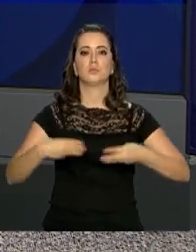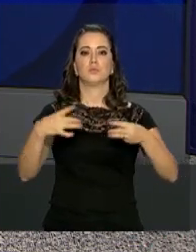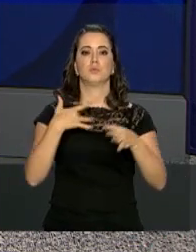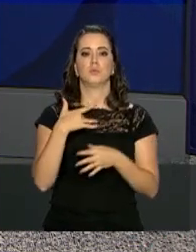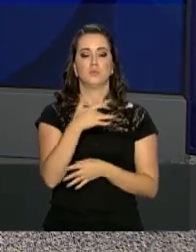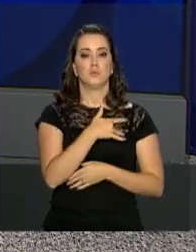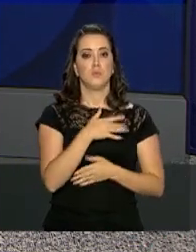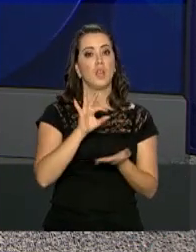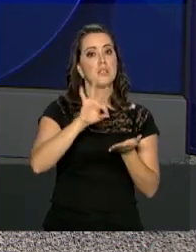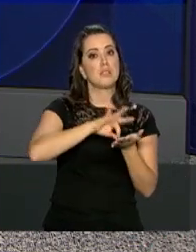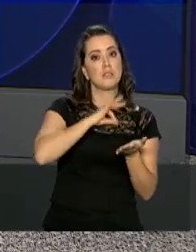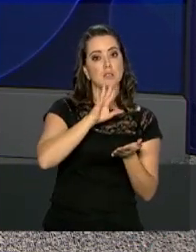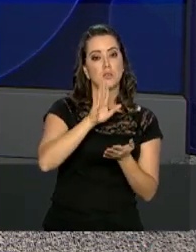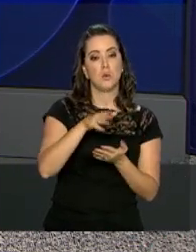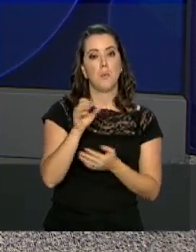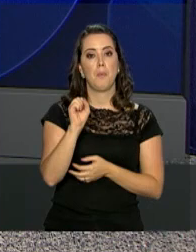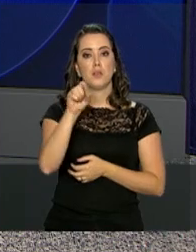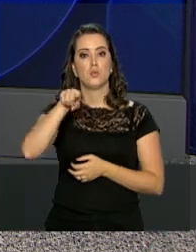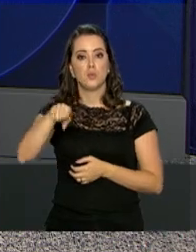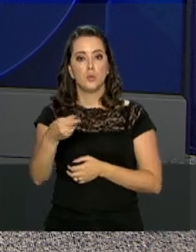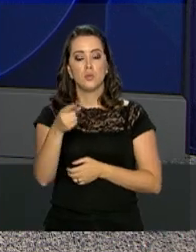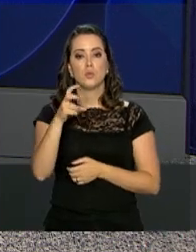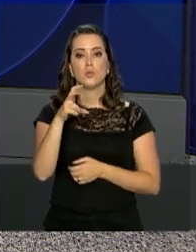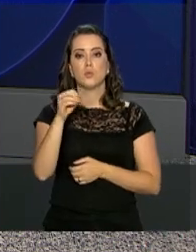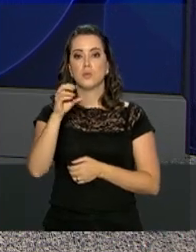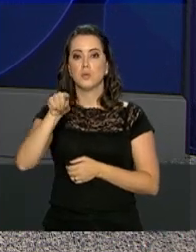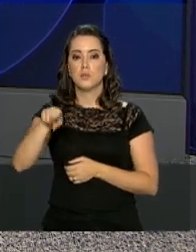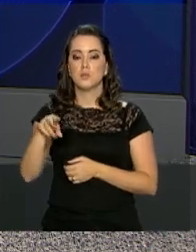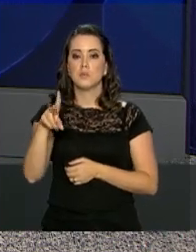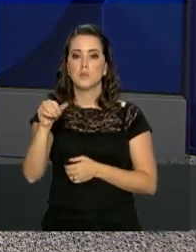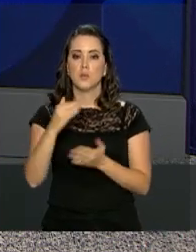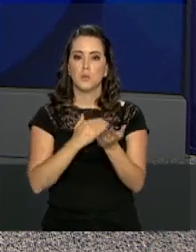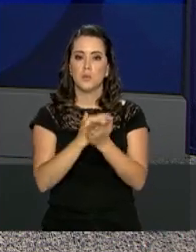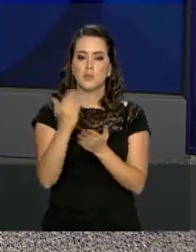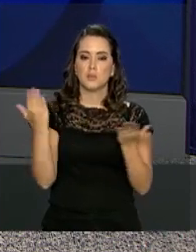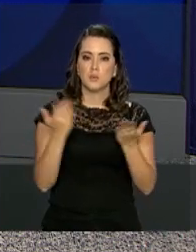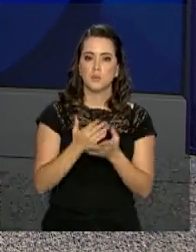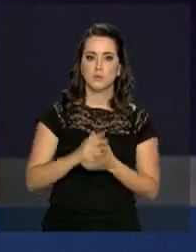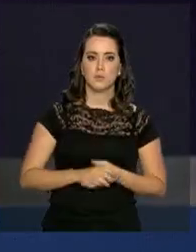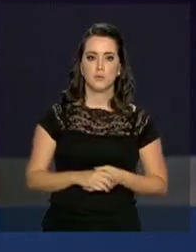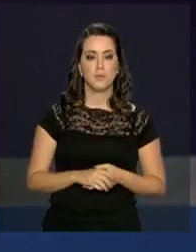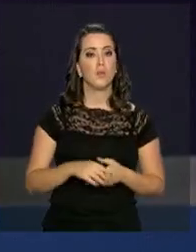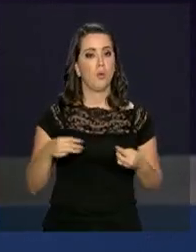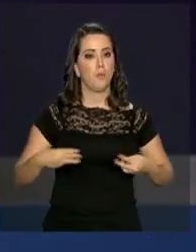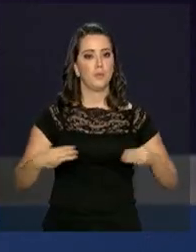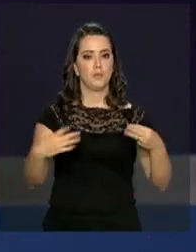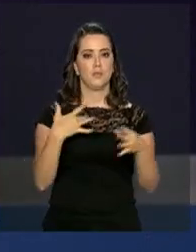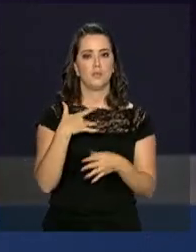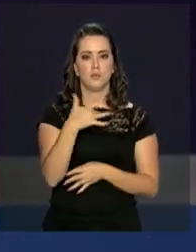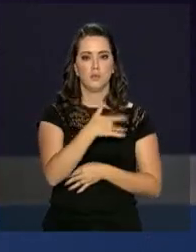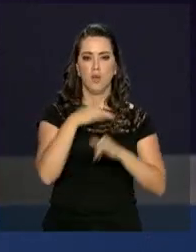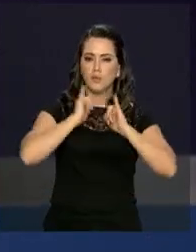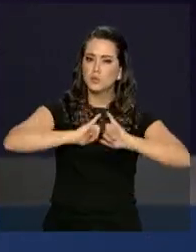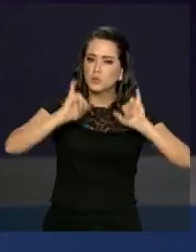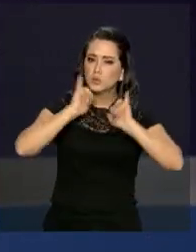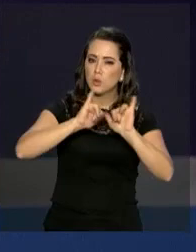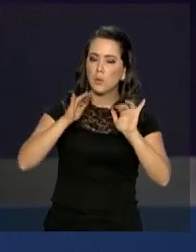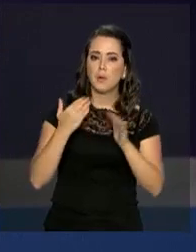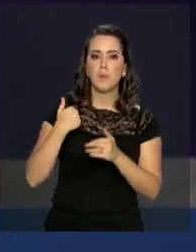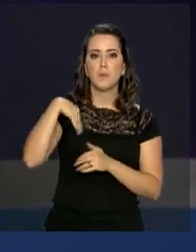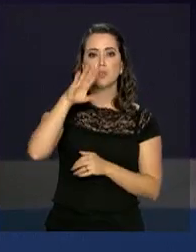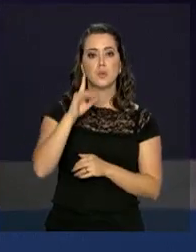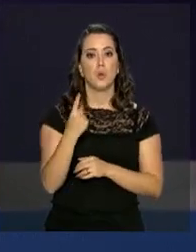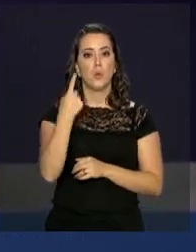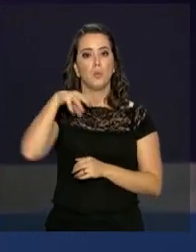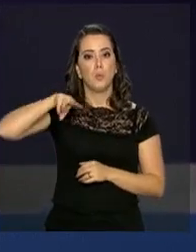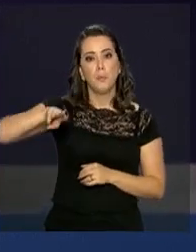Saúde. As inscrições para mais de 8.500 vagas começaram hoje. O Ministério da Saúde informou que recebeu